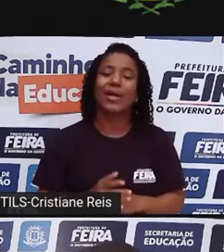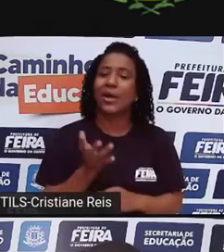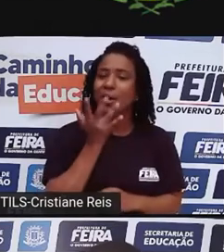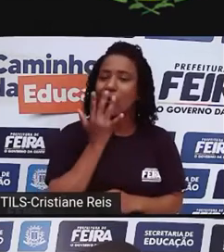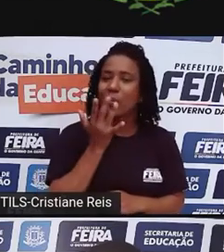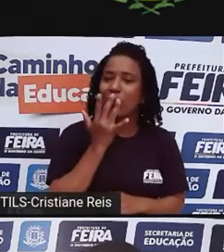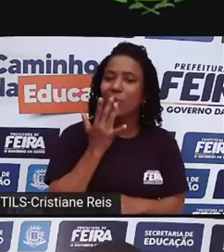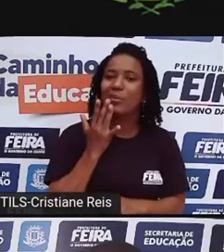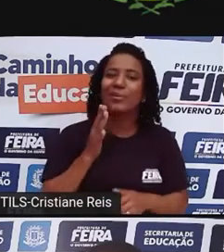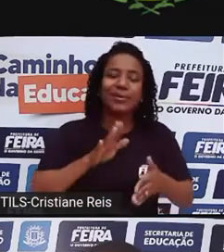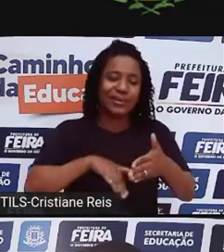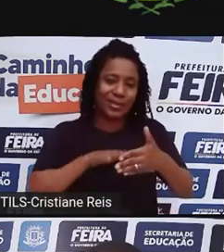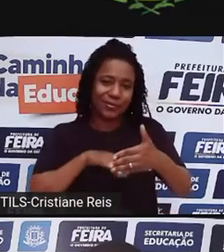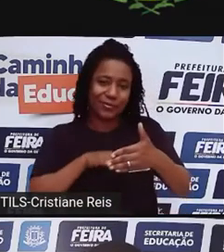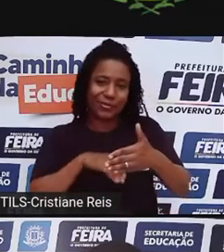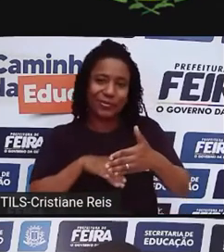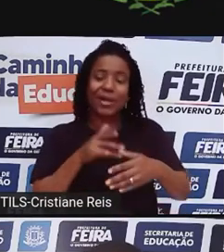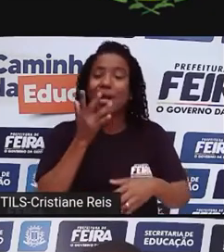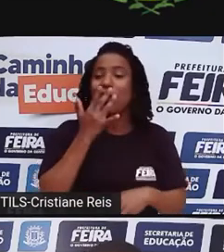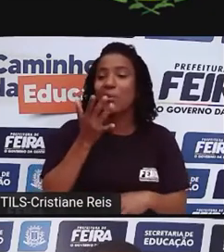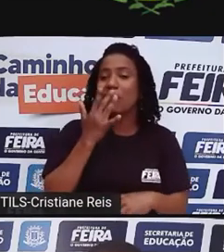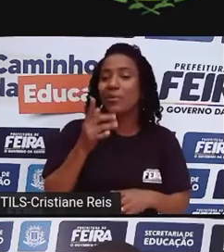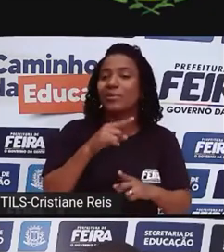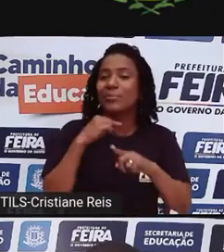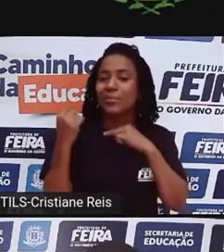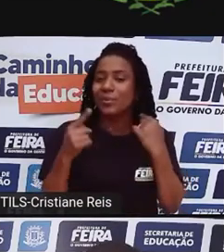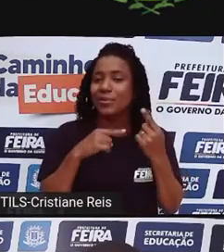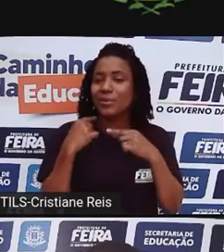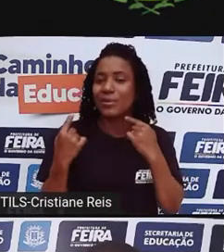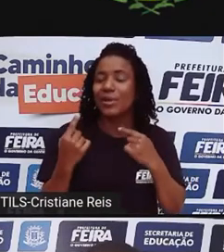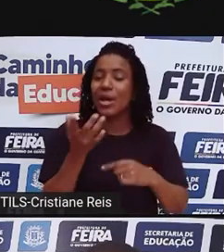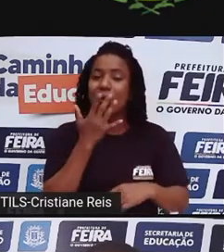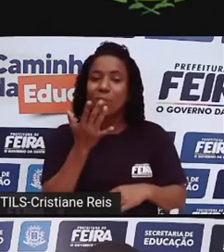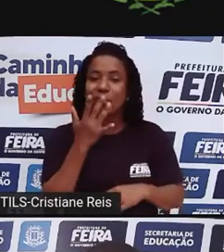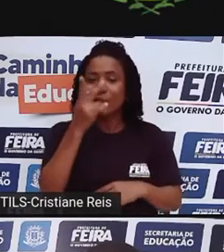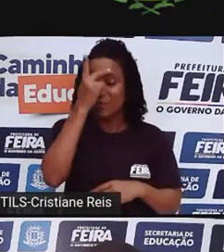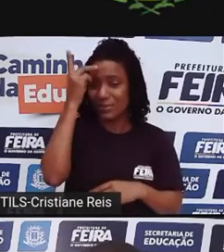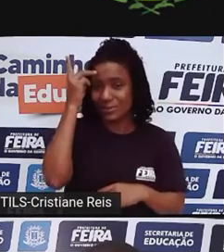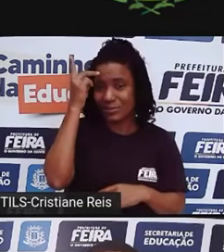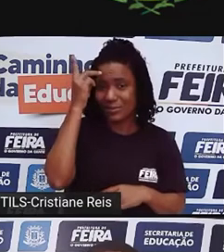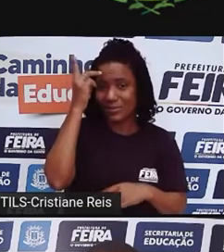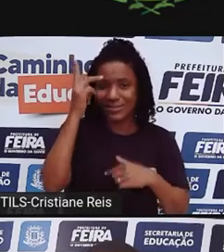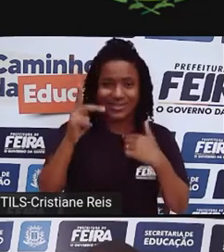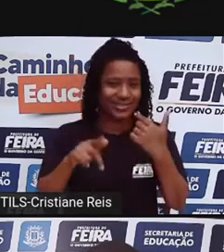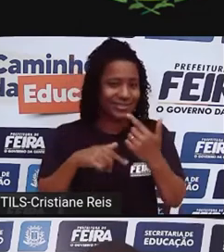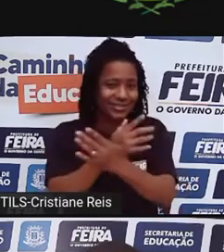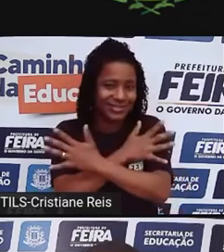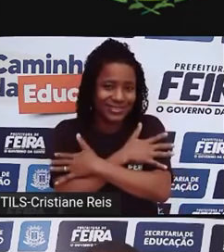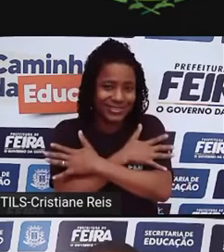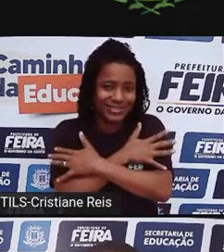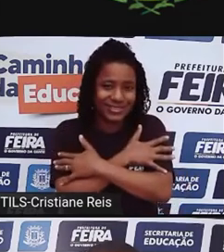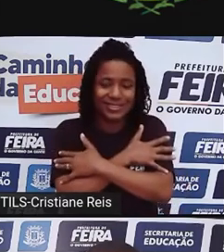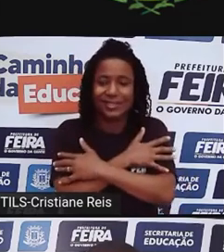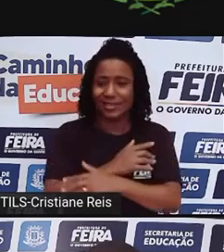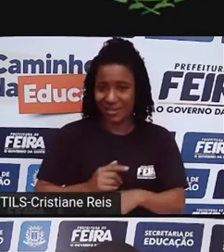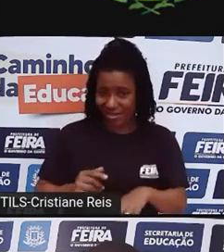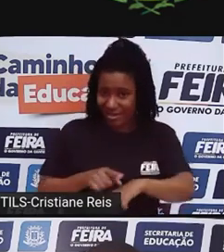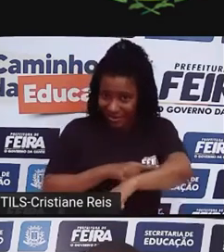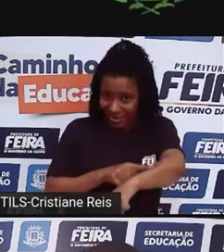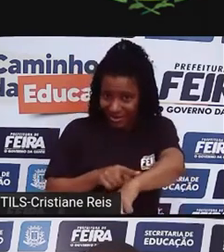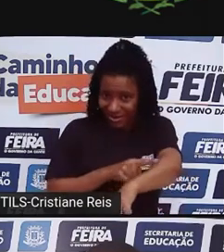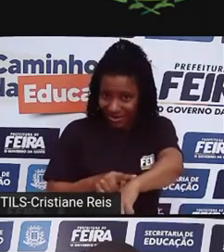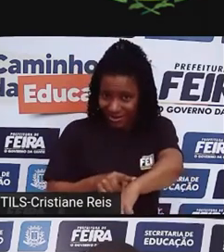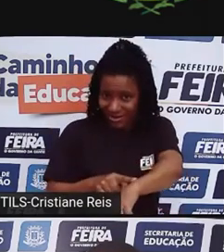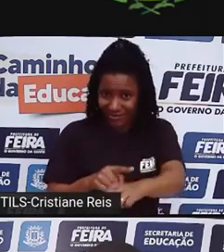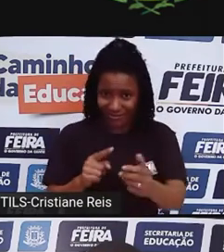mortalidade, a cor das pessoas desempregadas, não são pessoas brancas. E por que será